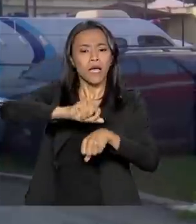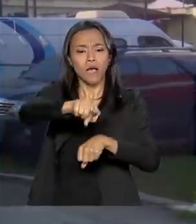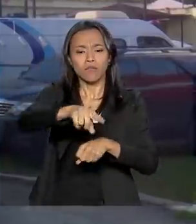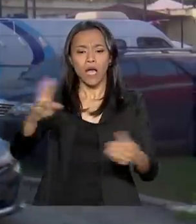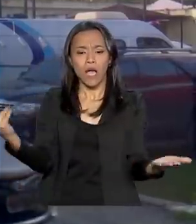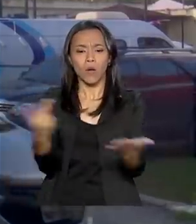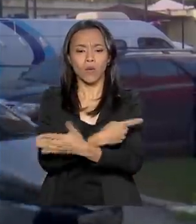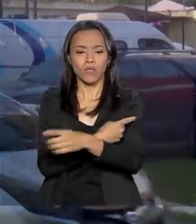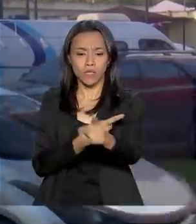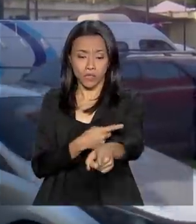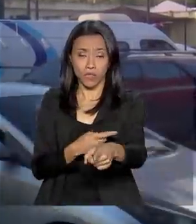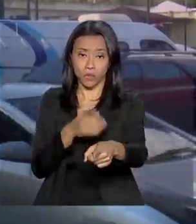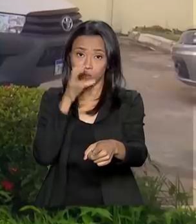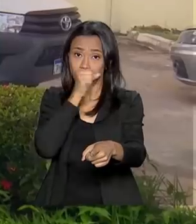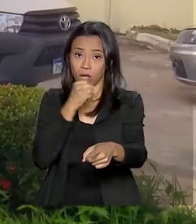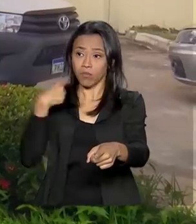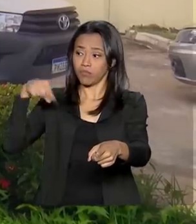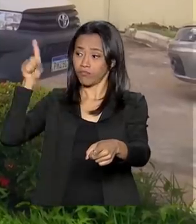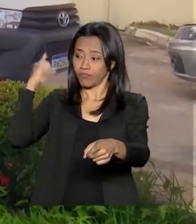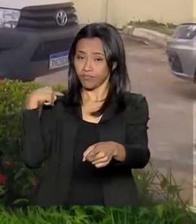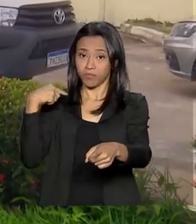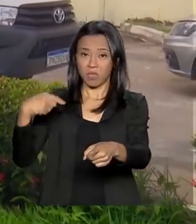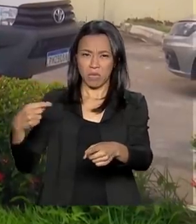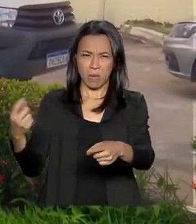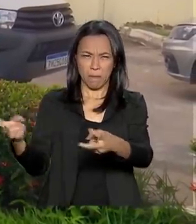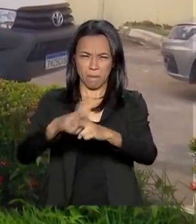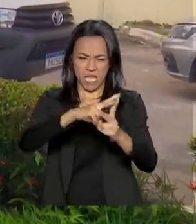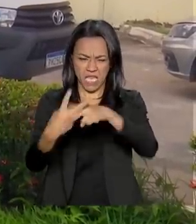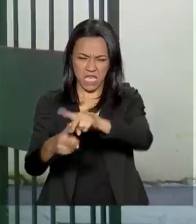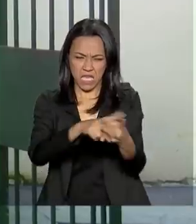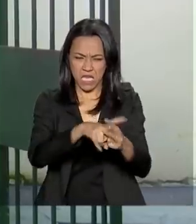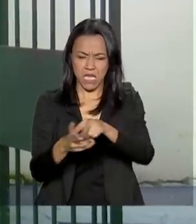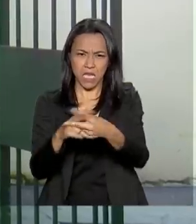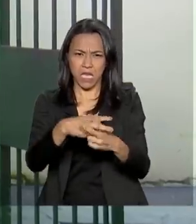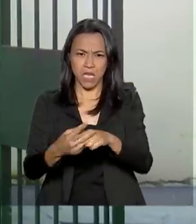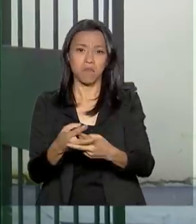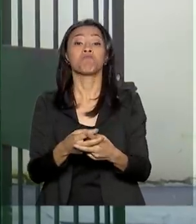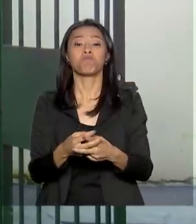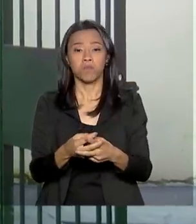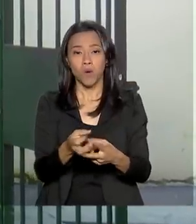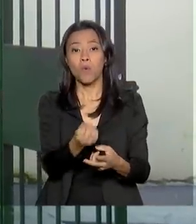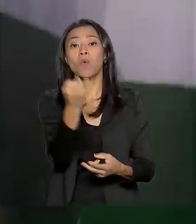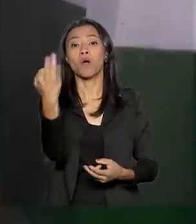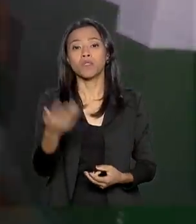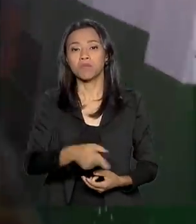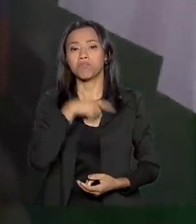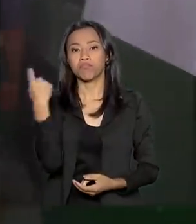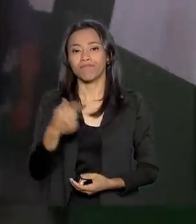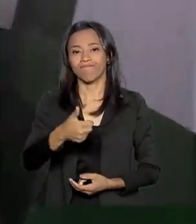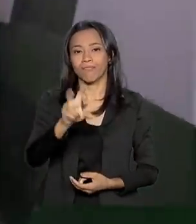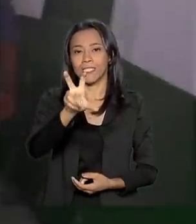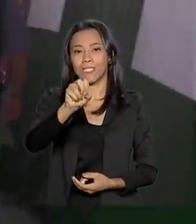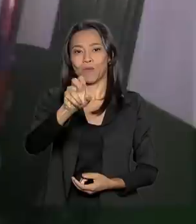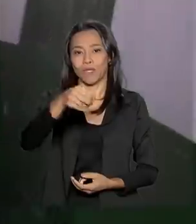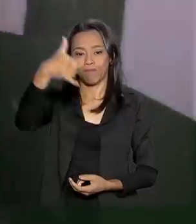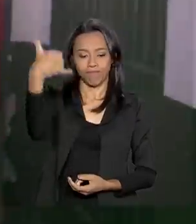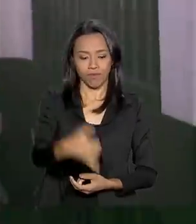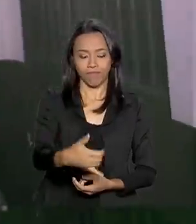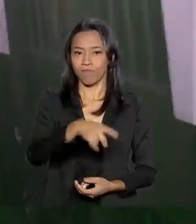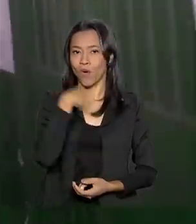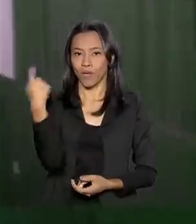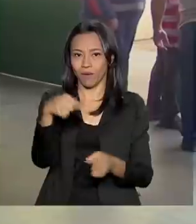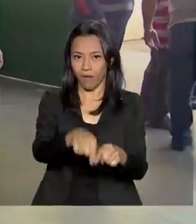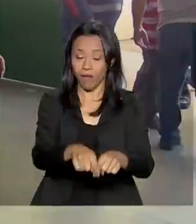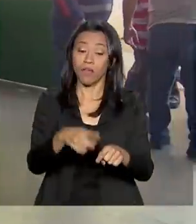massacre ocorrido no fim de semana. Uma briga entre presos resultou na morte de mais de 50 detentos. Inicialmente, os